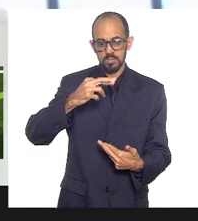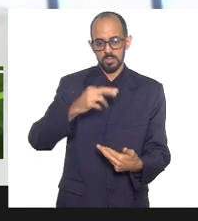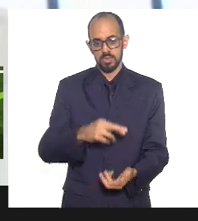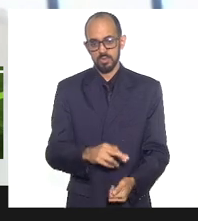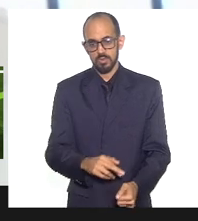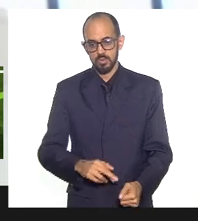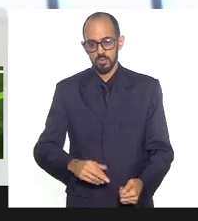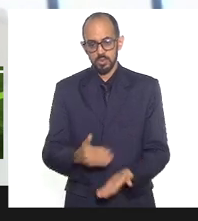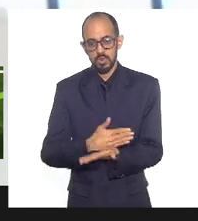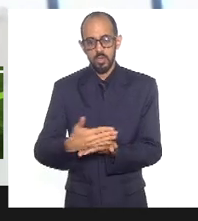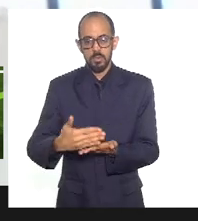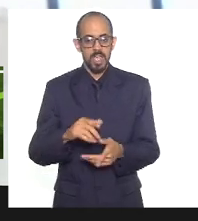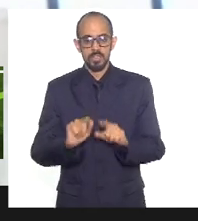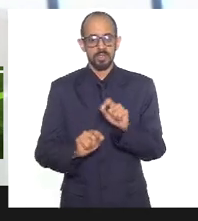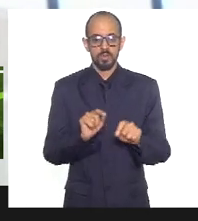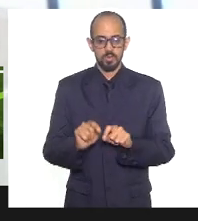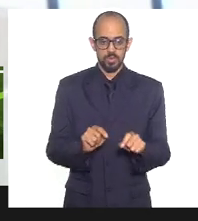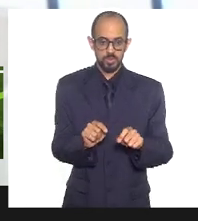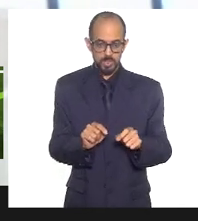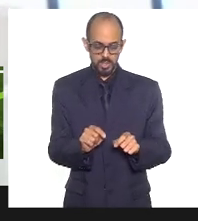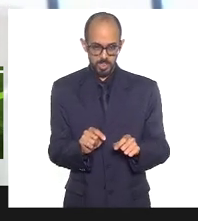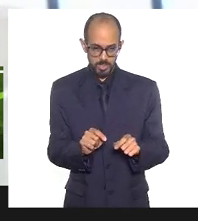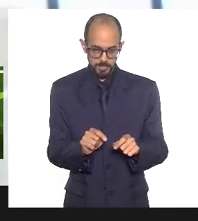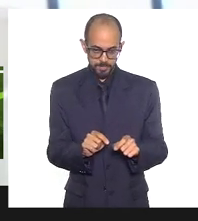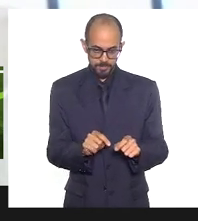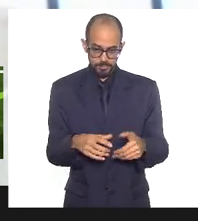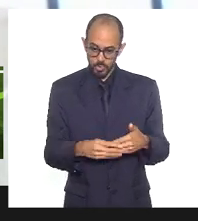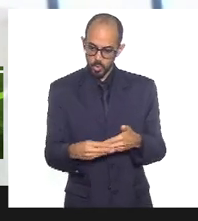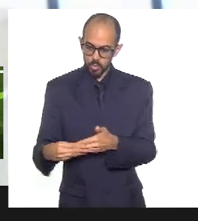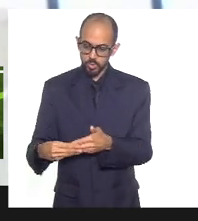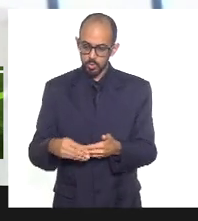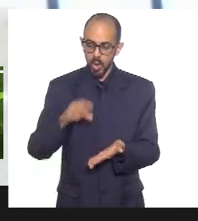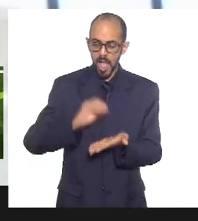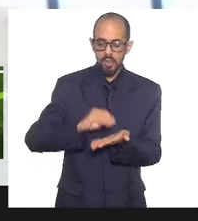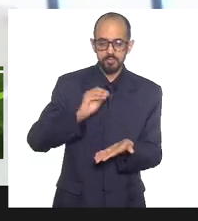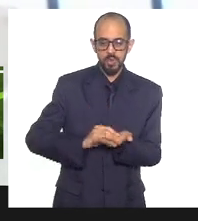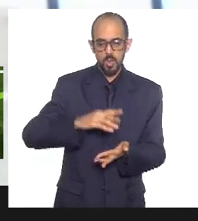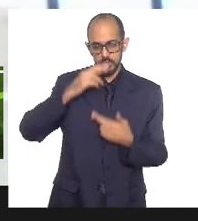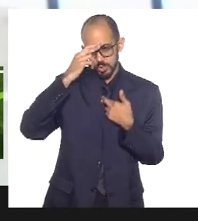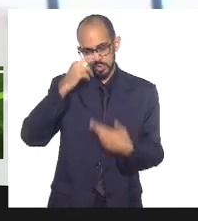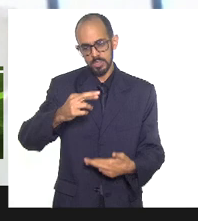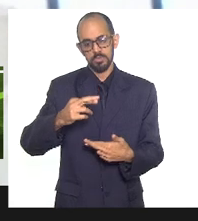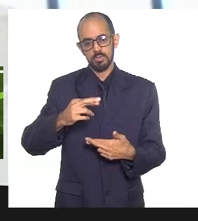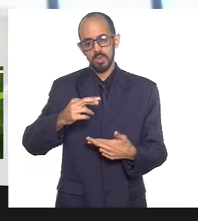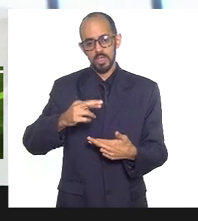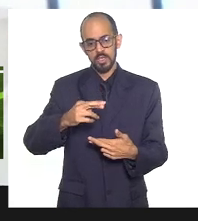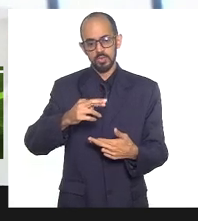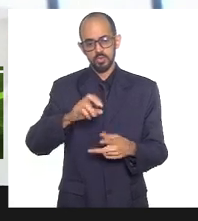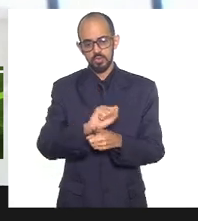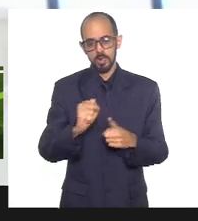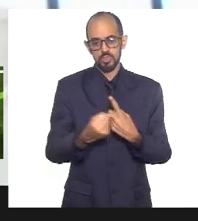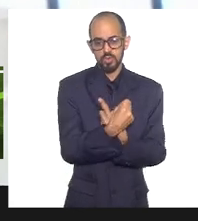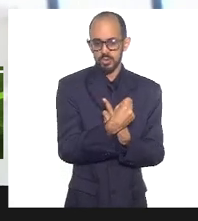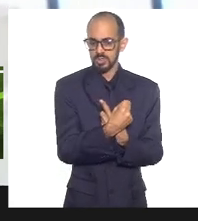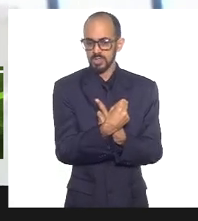que começa, o condutor é o desrespeito, o desrespeito de uma sociedade